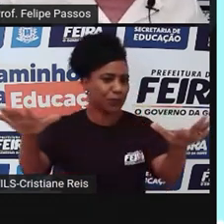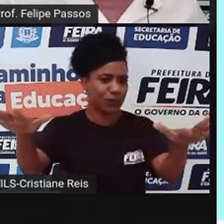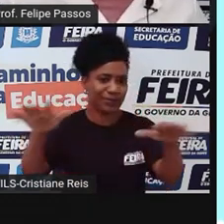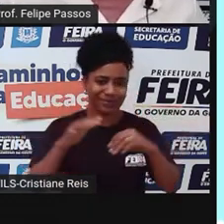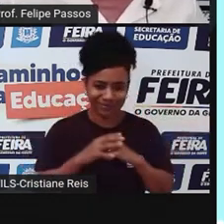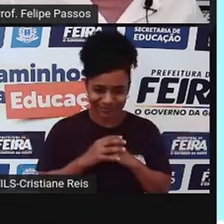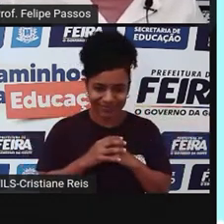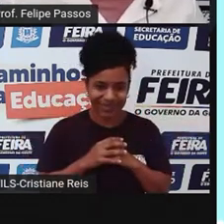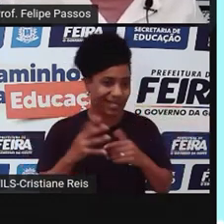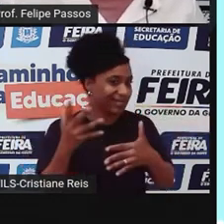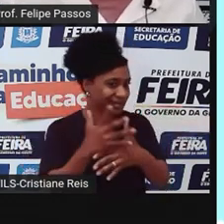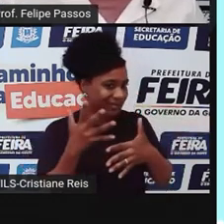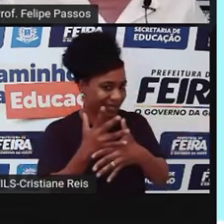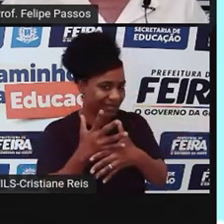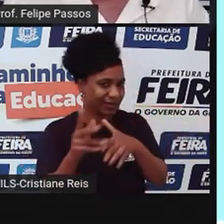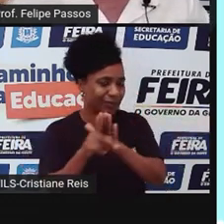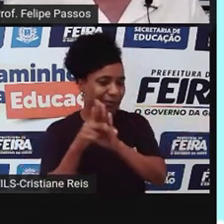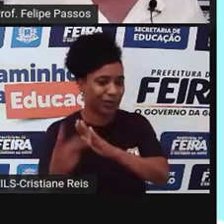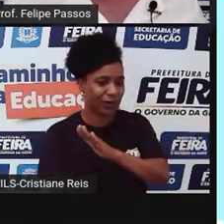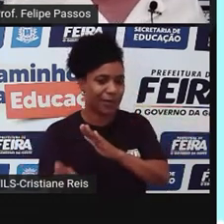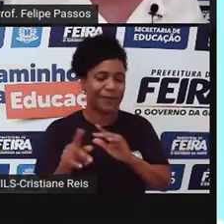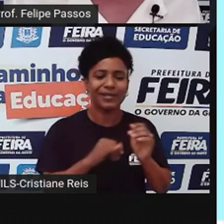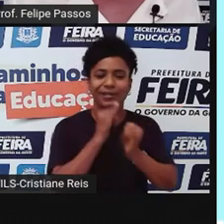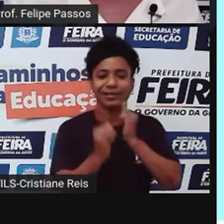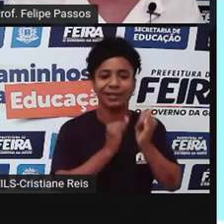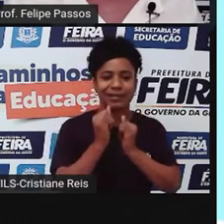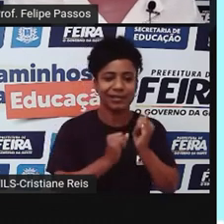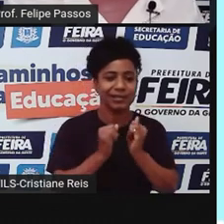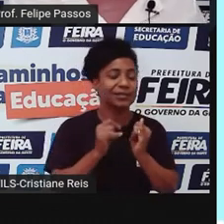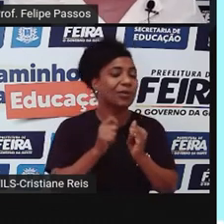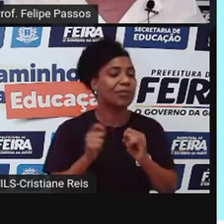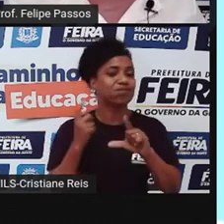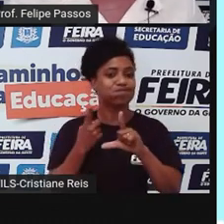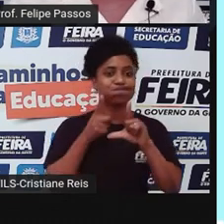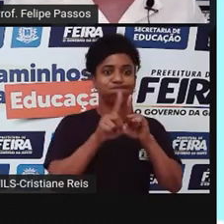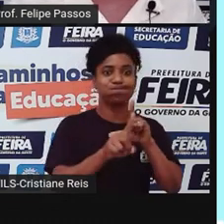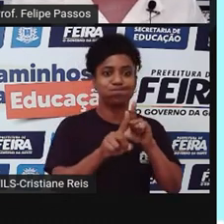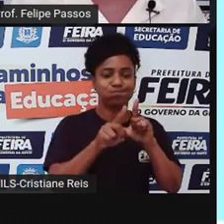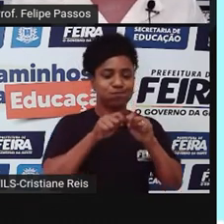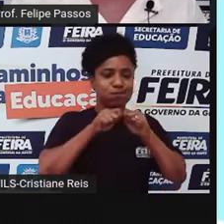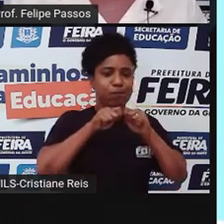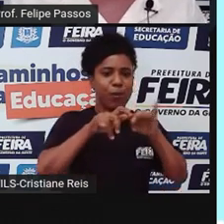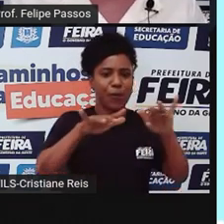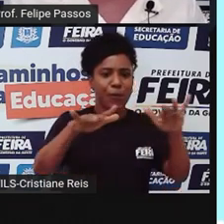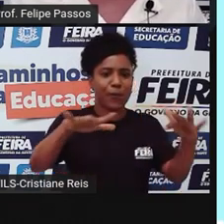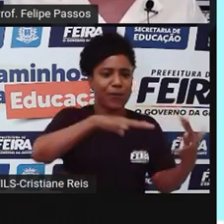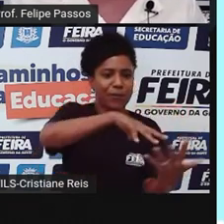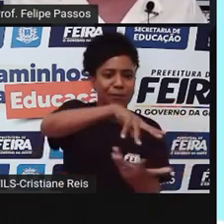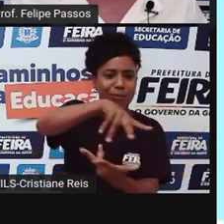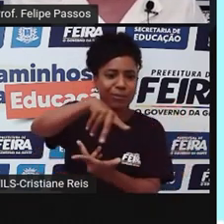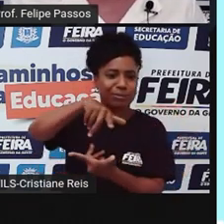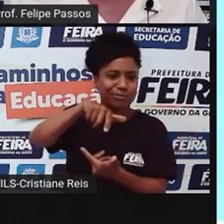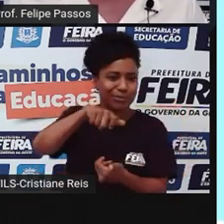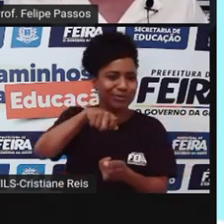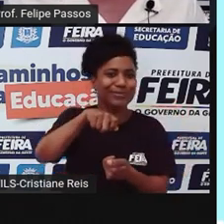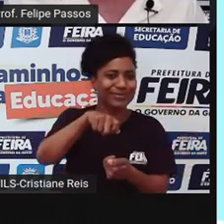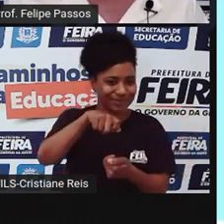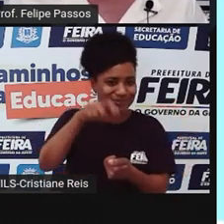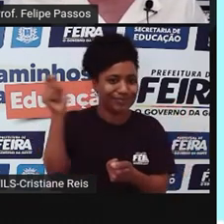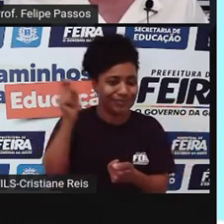outra cidade, na verdade, em outro país até. Pode levar o seu conteúdo, levar a sua proposta